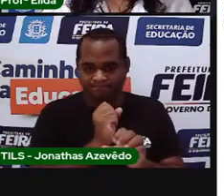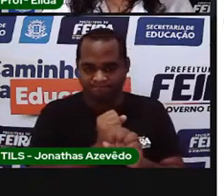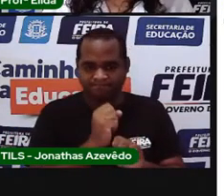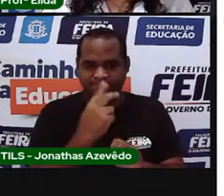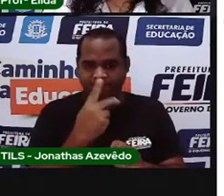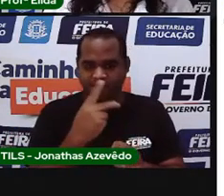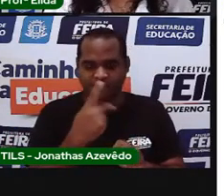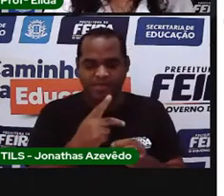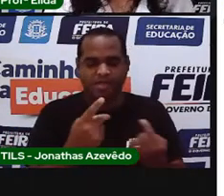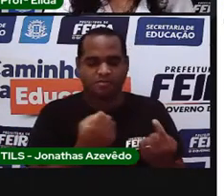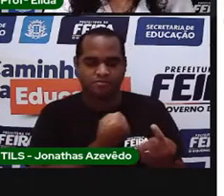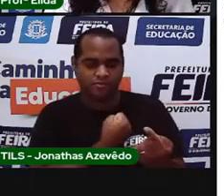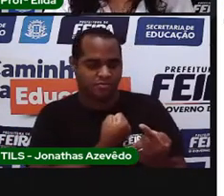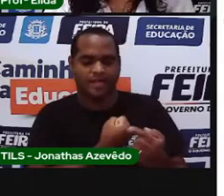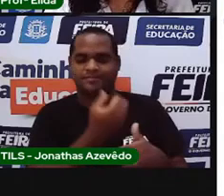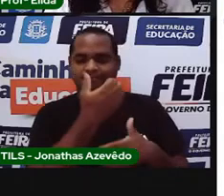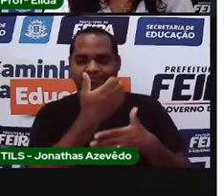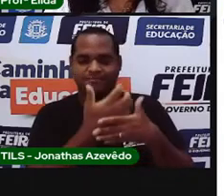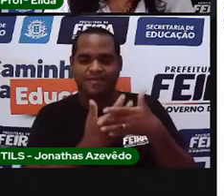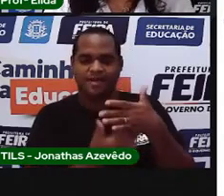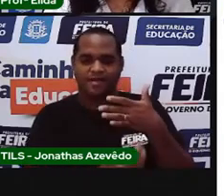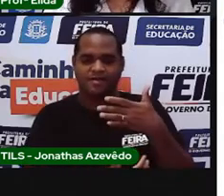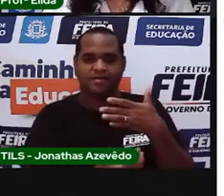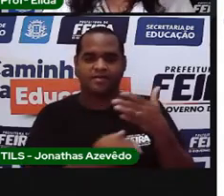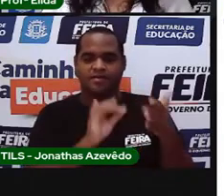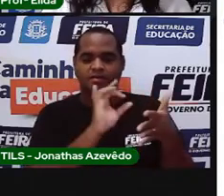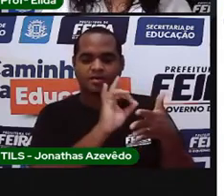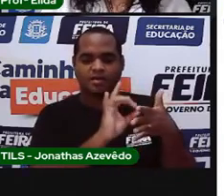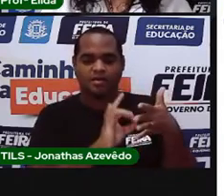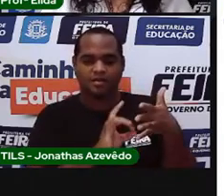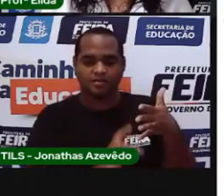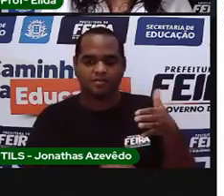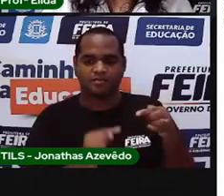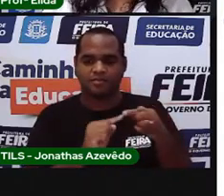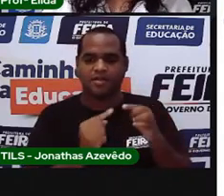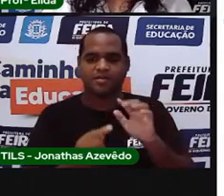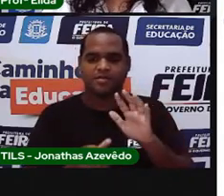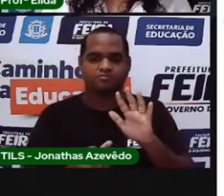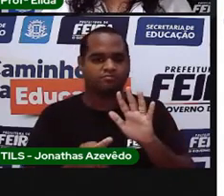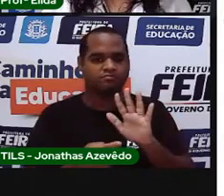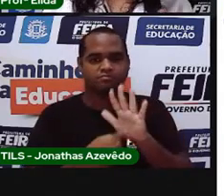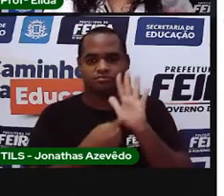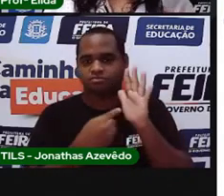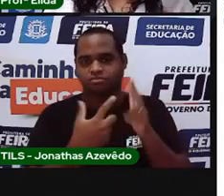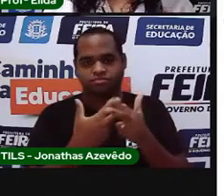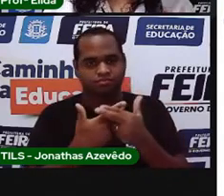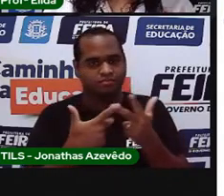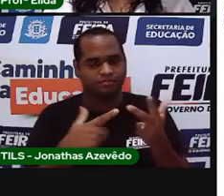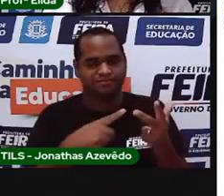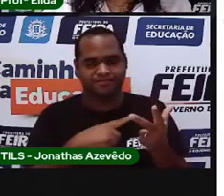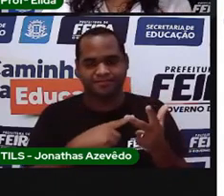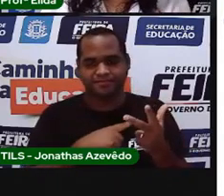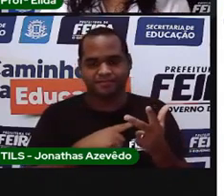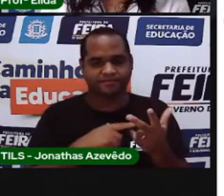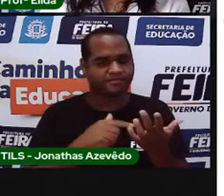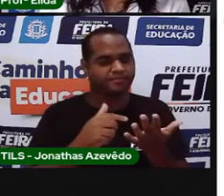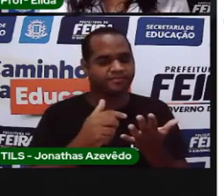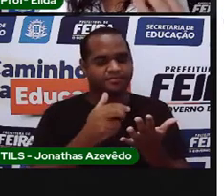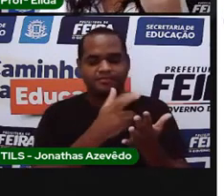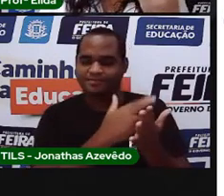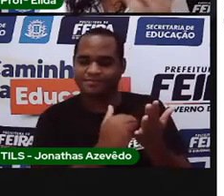eles indicam a quantidade dos objetos que foram desenhados